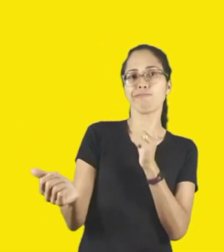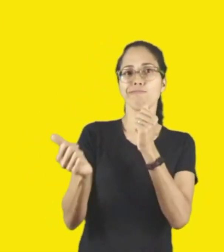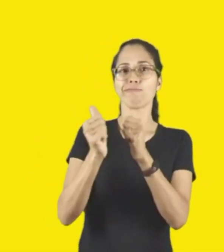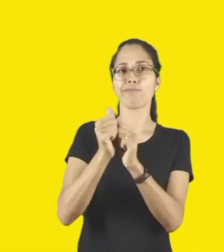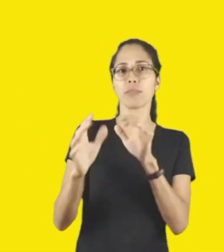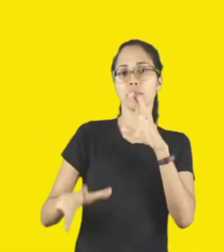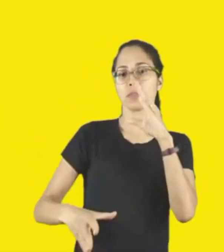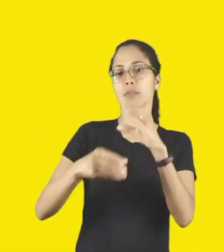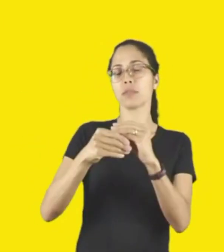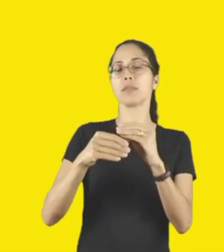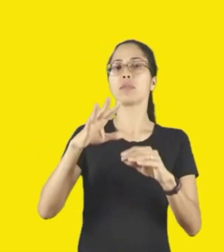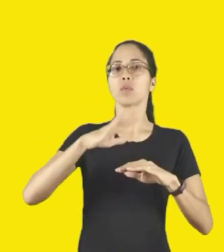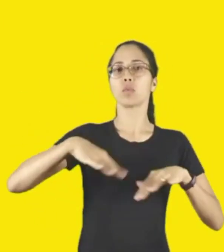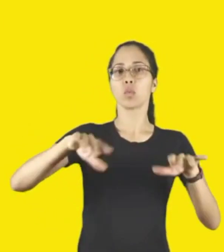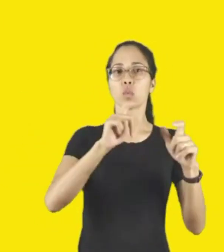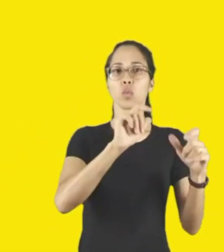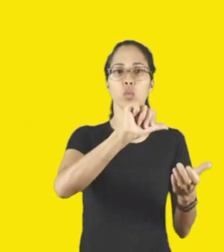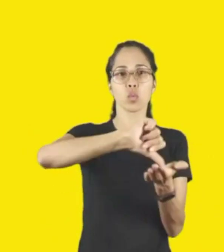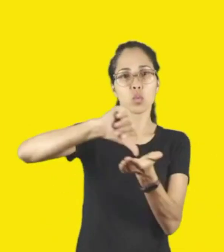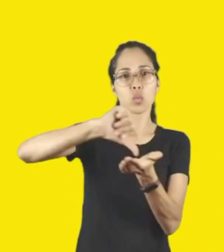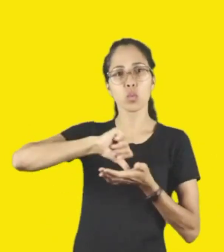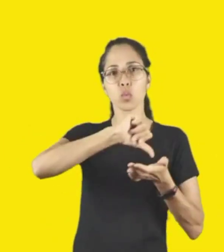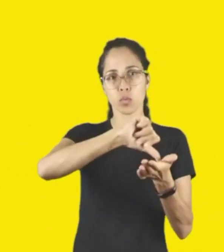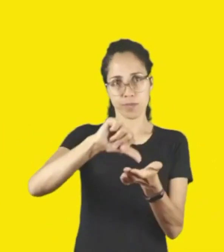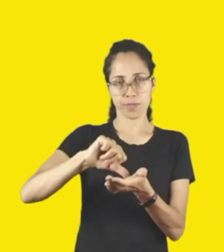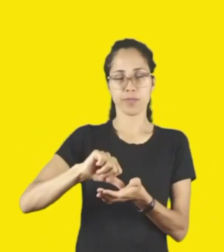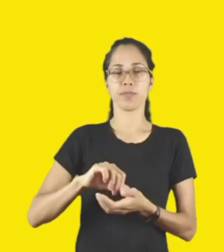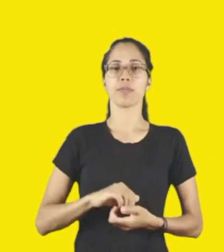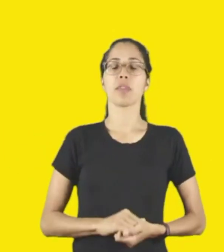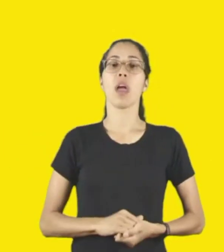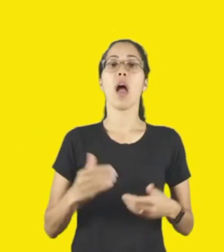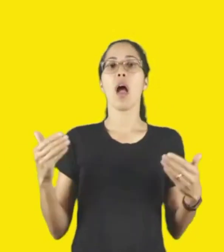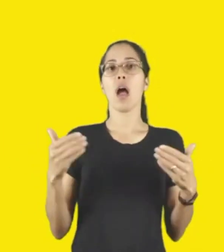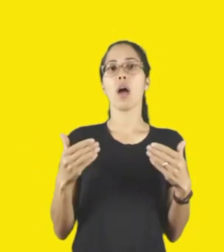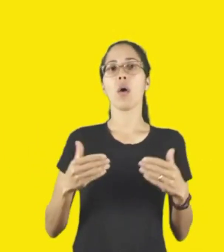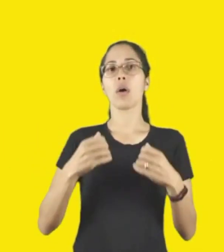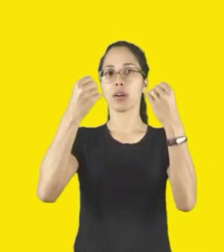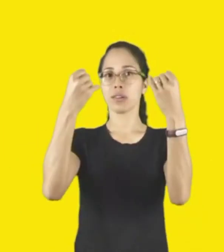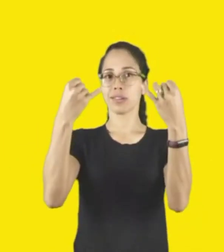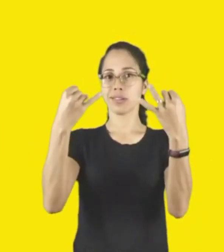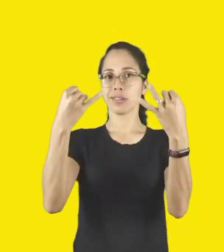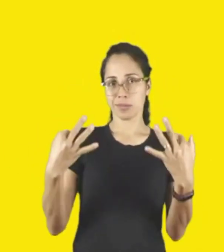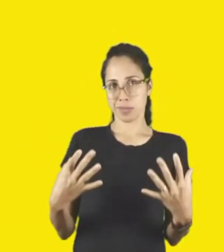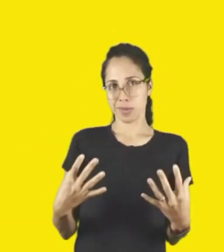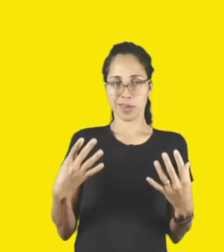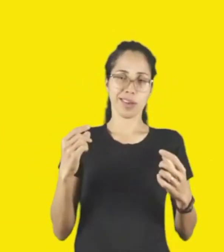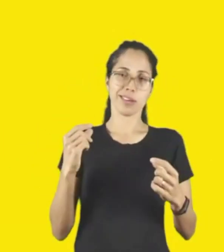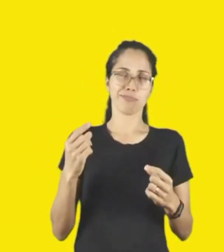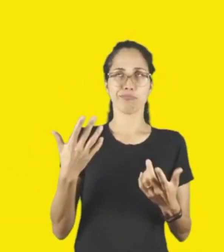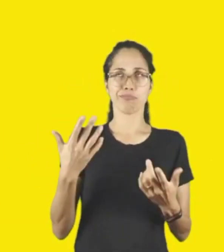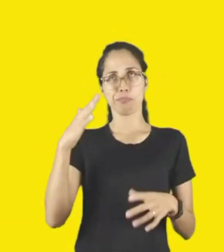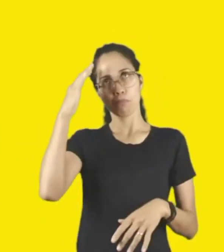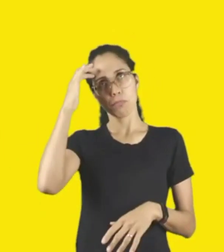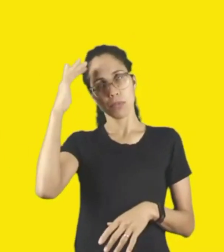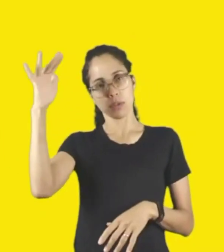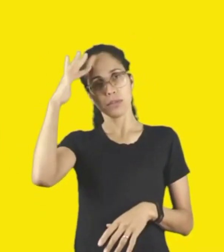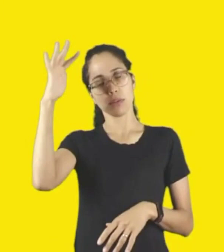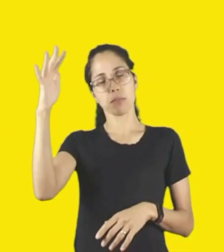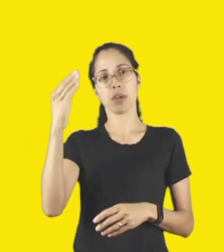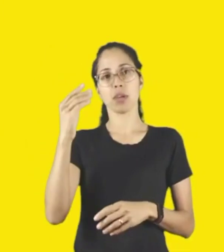unidades. Vou me permitir contar algumas questões, algumas reflexões aqui para vocês do porquê o Sesc